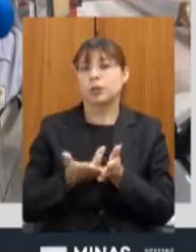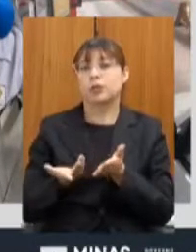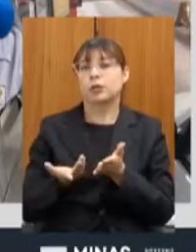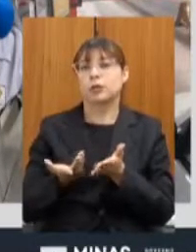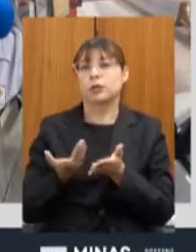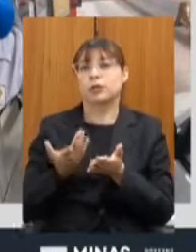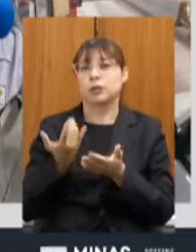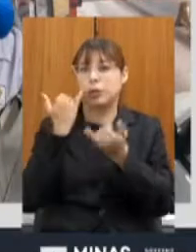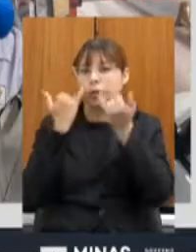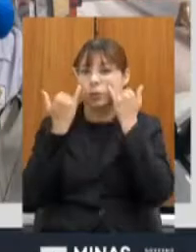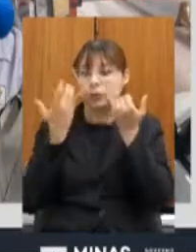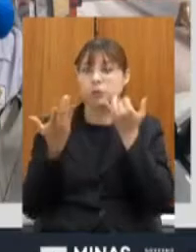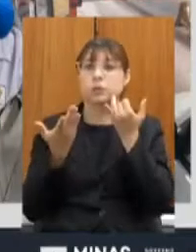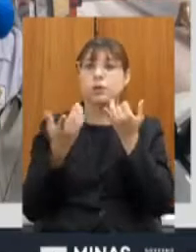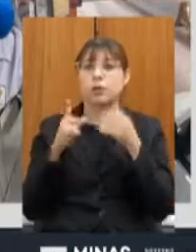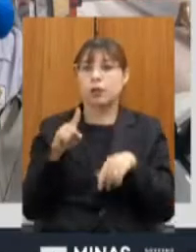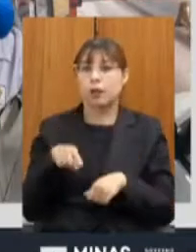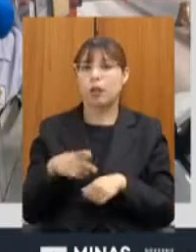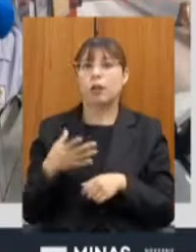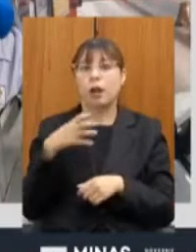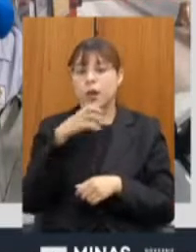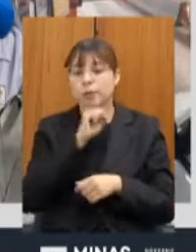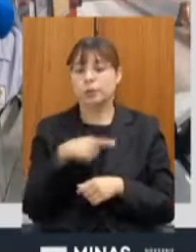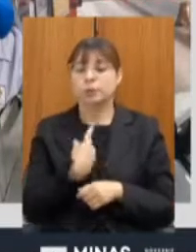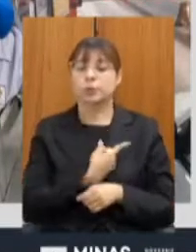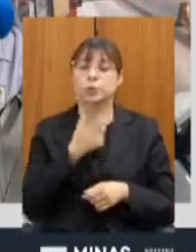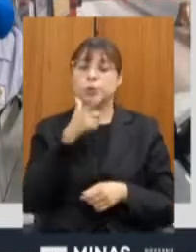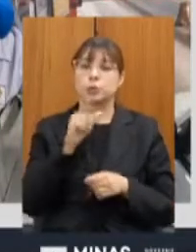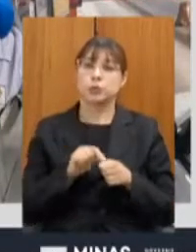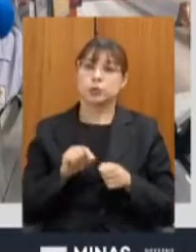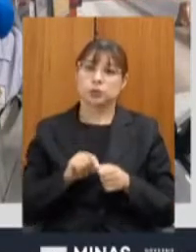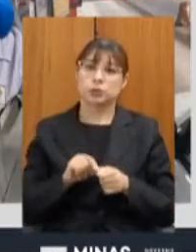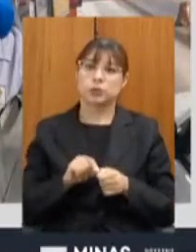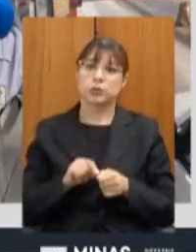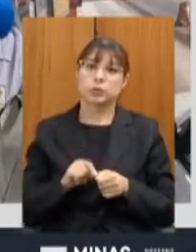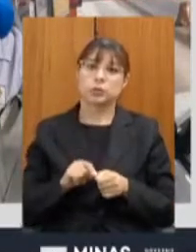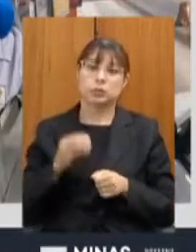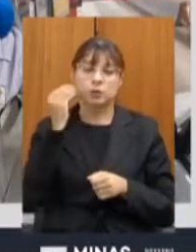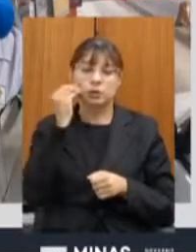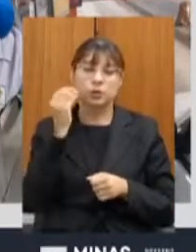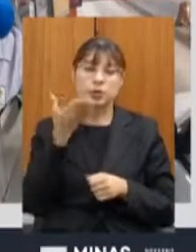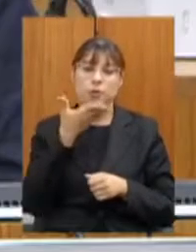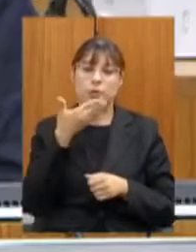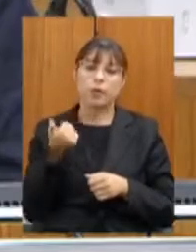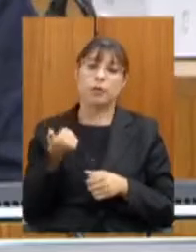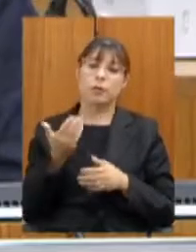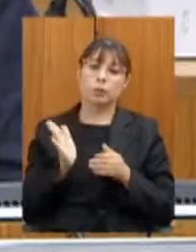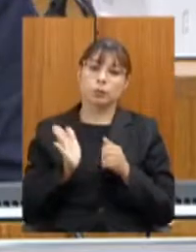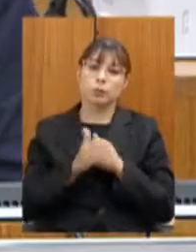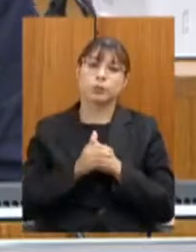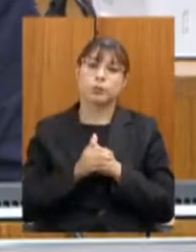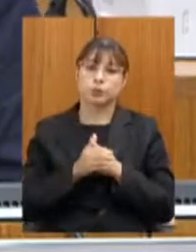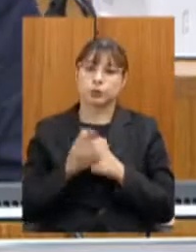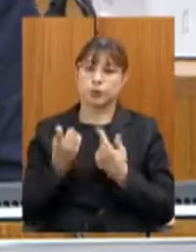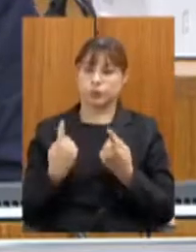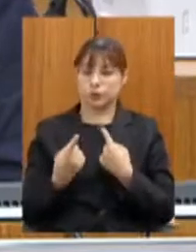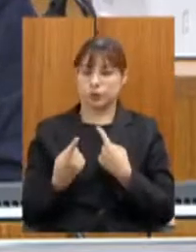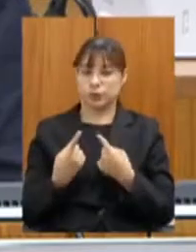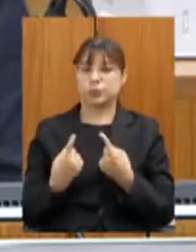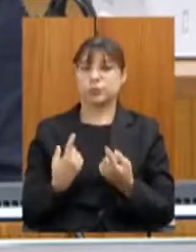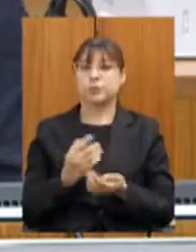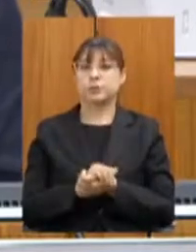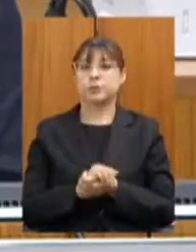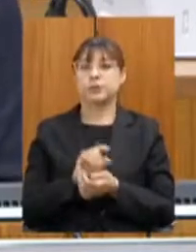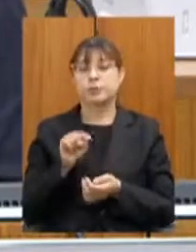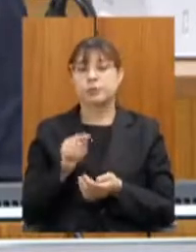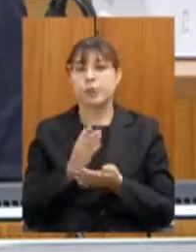mecanismo rápido que nós pudemos acionar para permitir uma melhor prevenção nas estradas. Então, essas são algumas